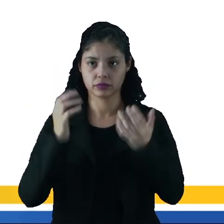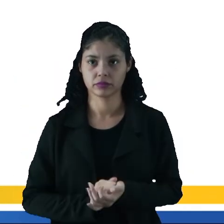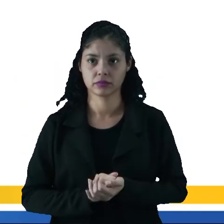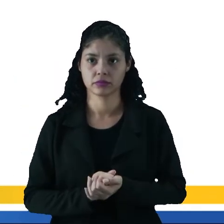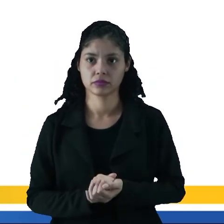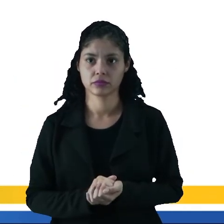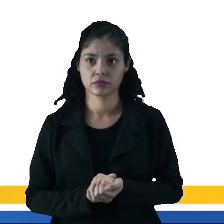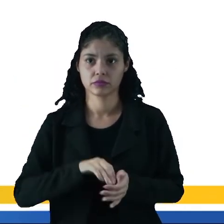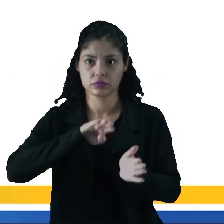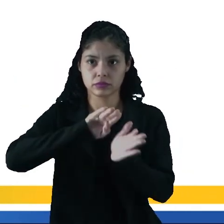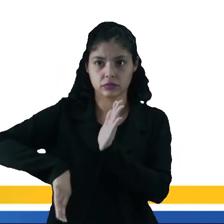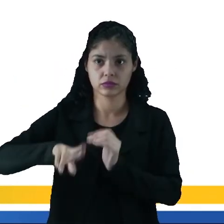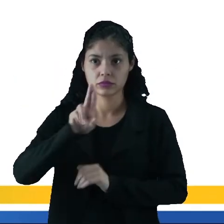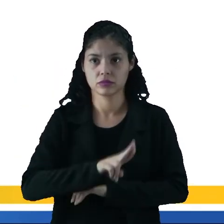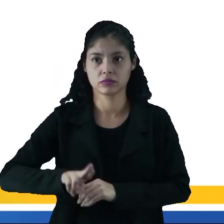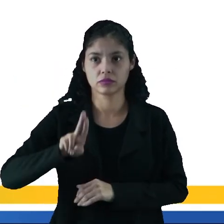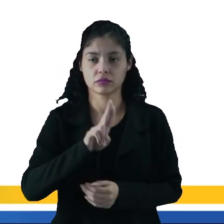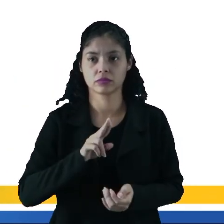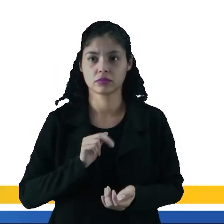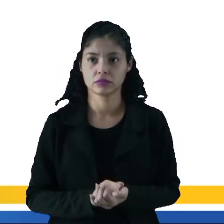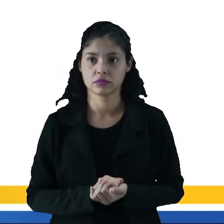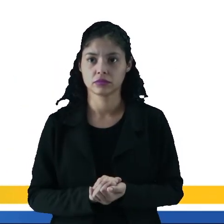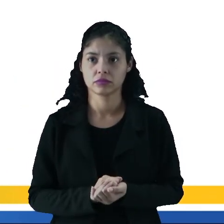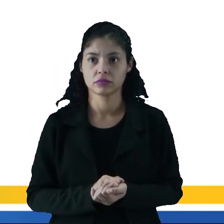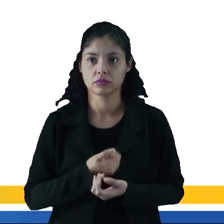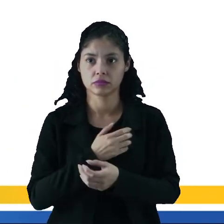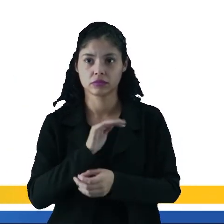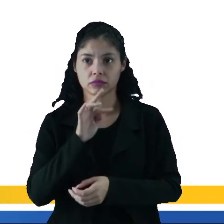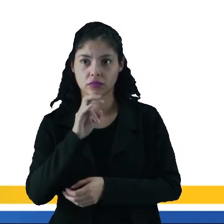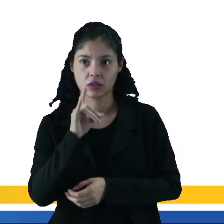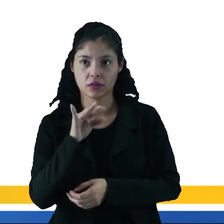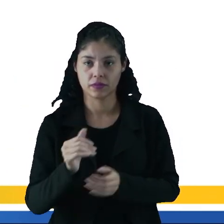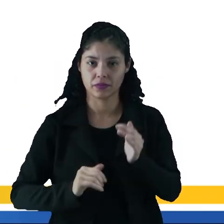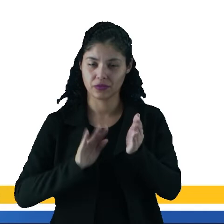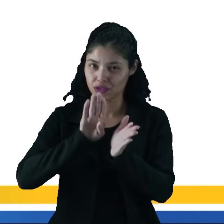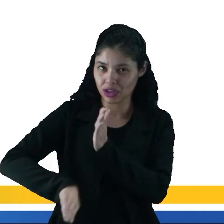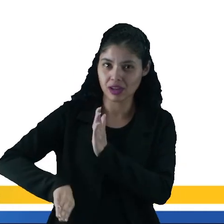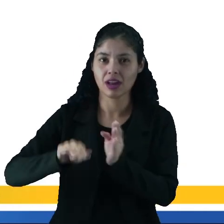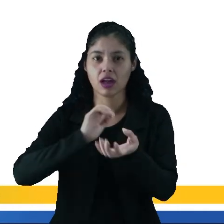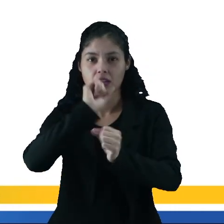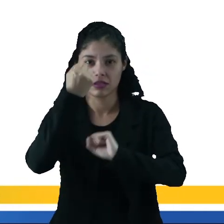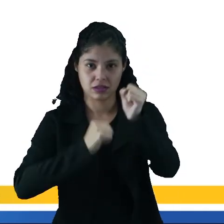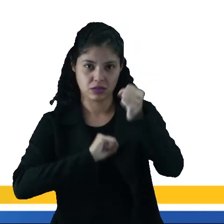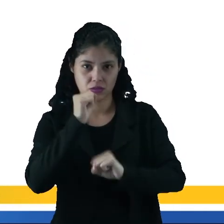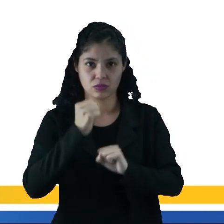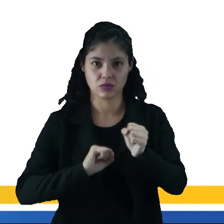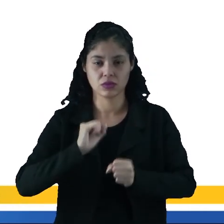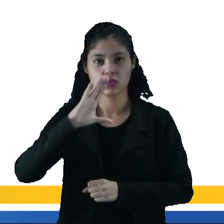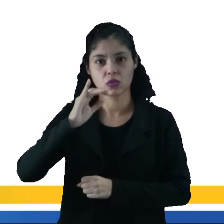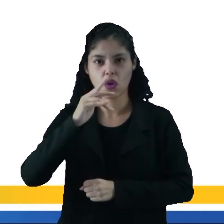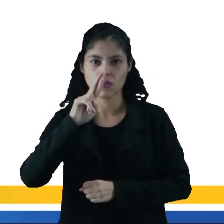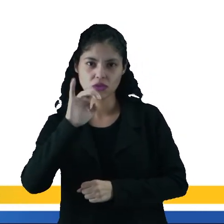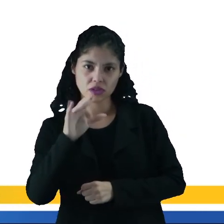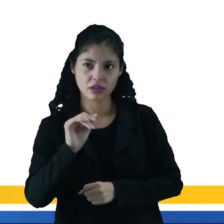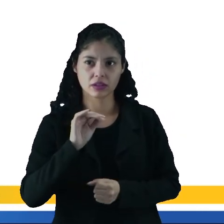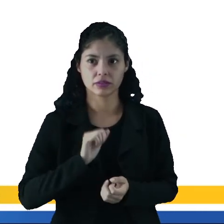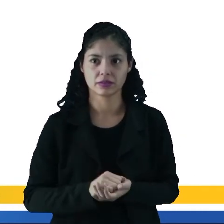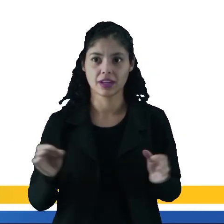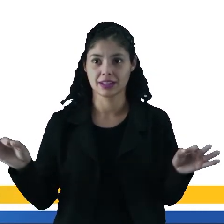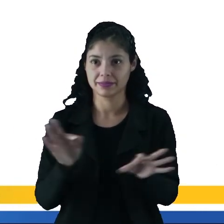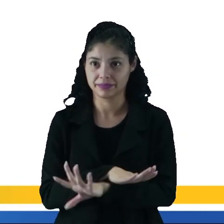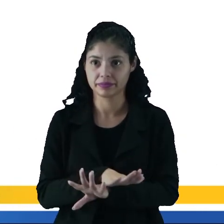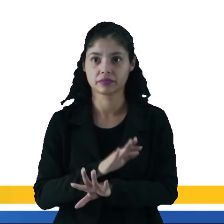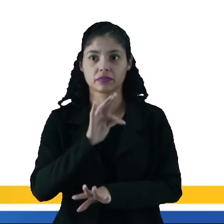e suspender o uso sem restrição de combustíveis fósseis. Então essa é uma das alternativas, suspender os